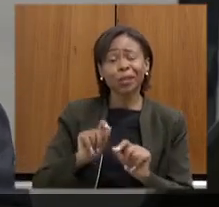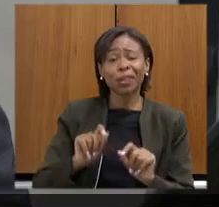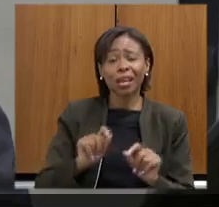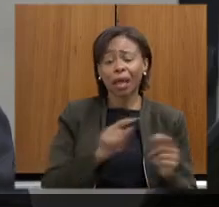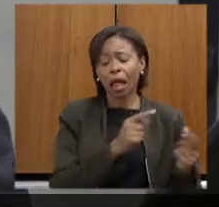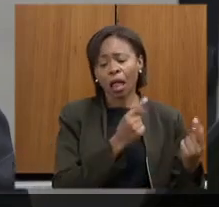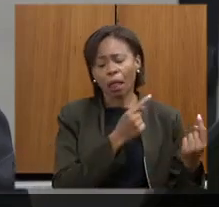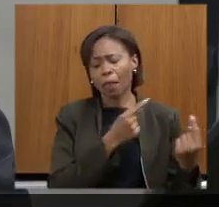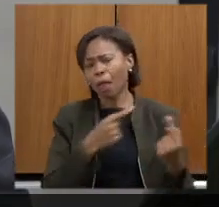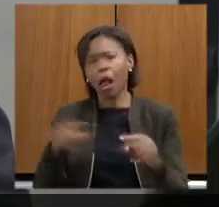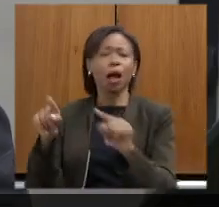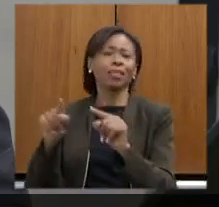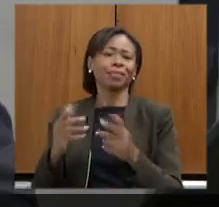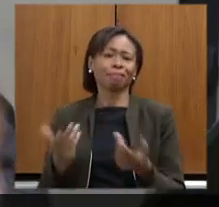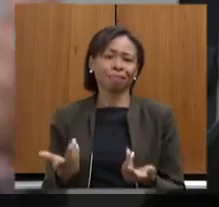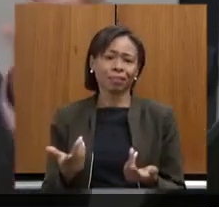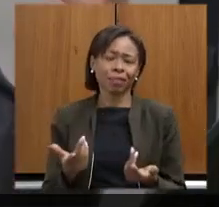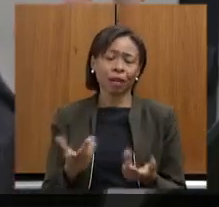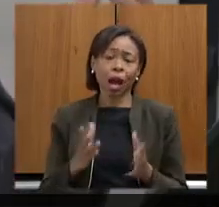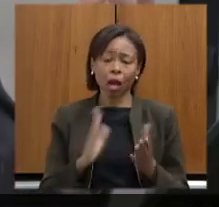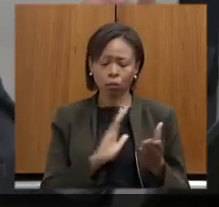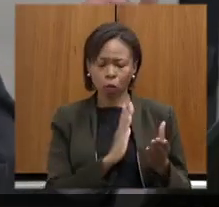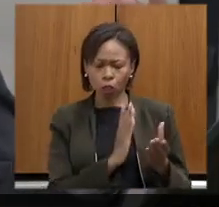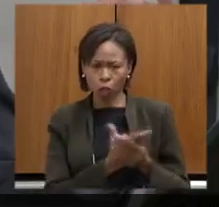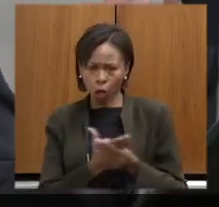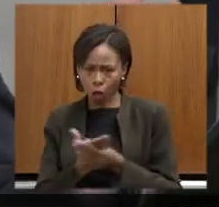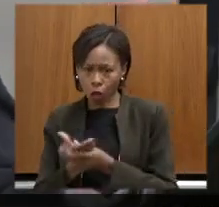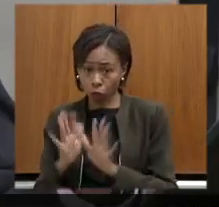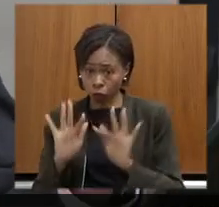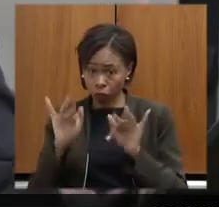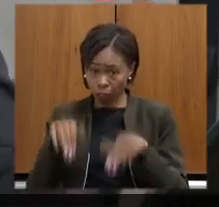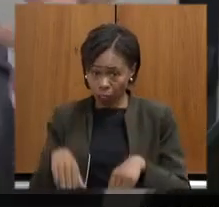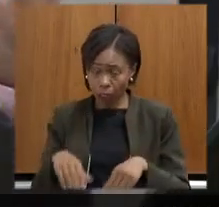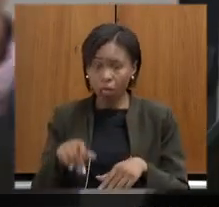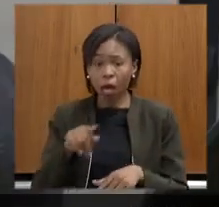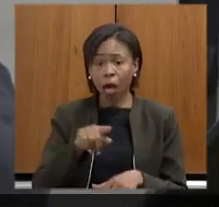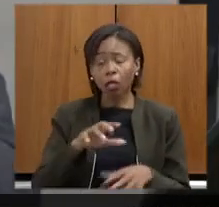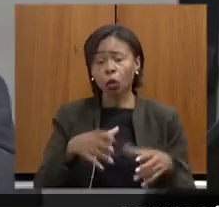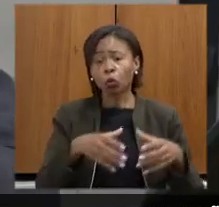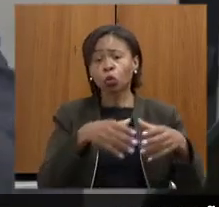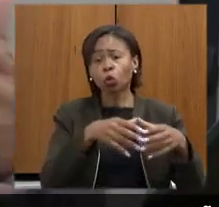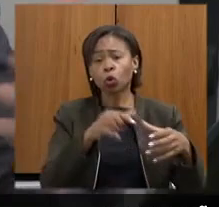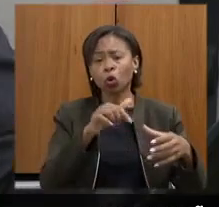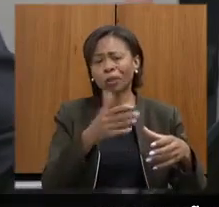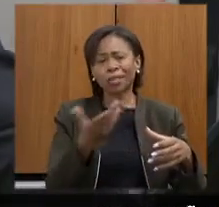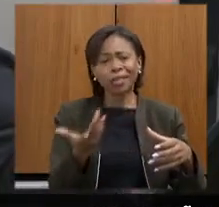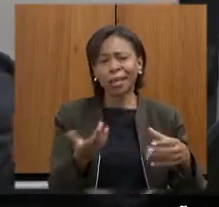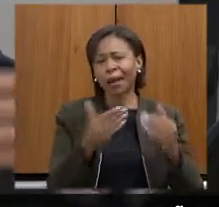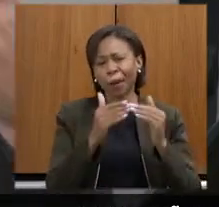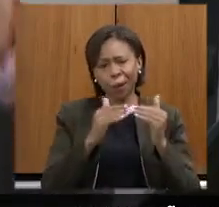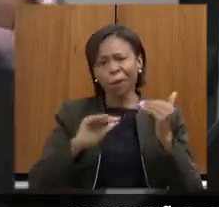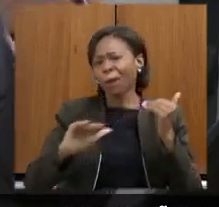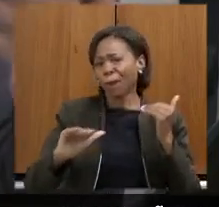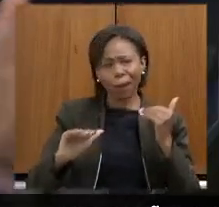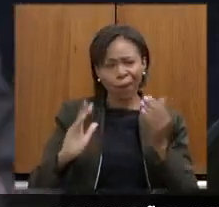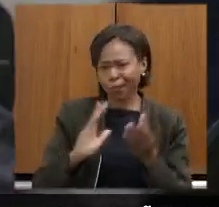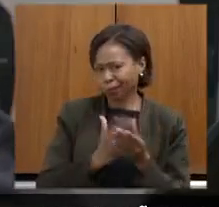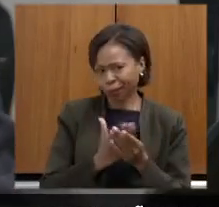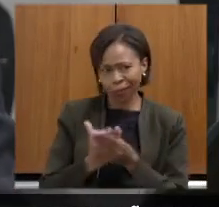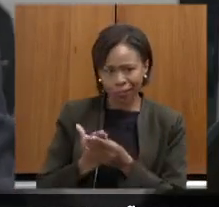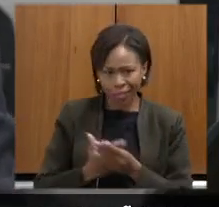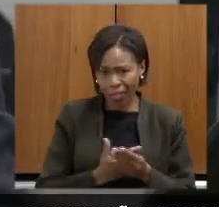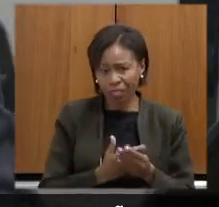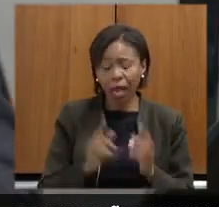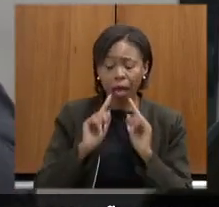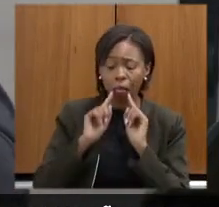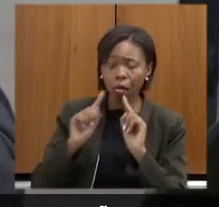finaliza um processo vem o grupo que seria assim o que seria contrário ao processo nas diferentes áreas e